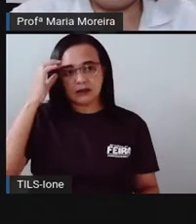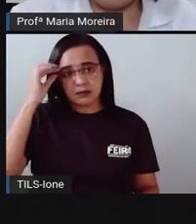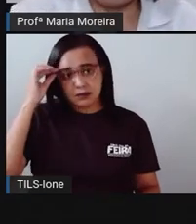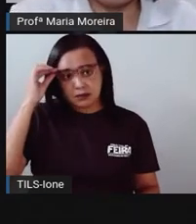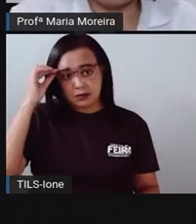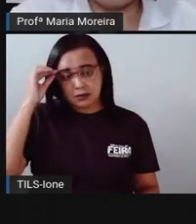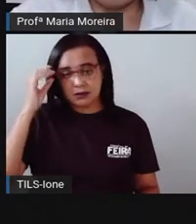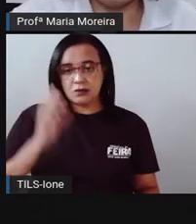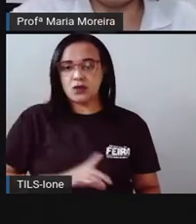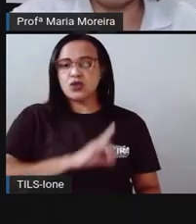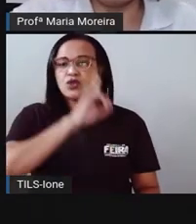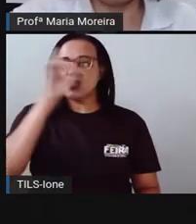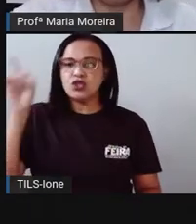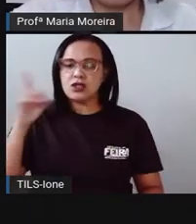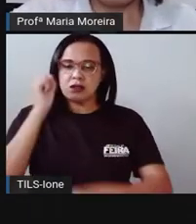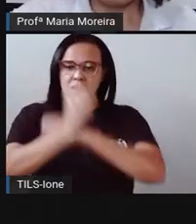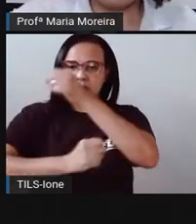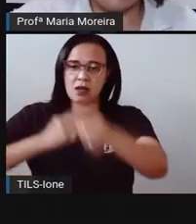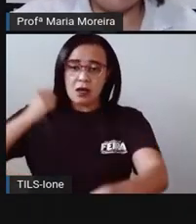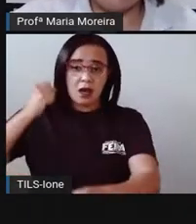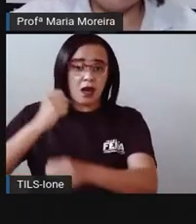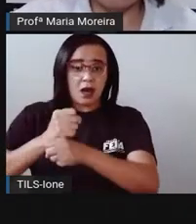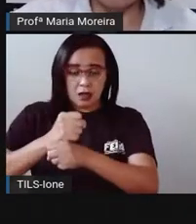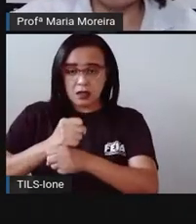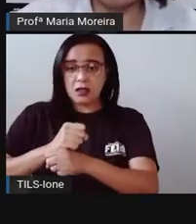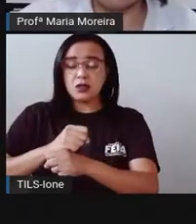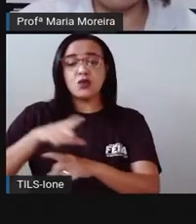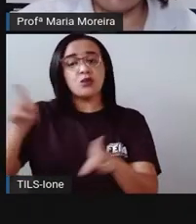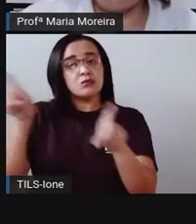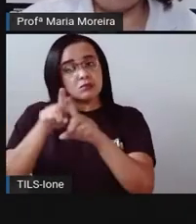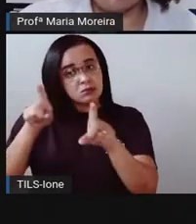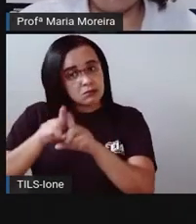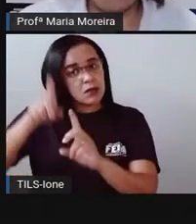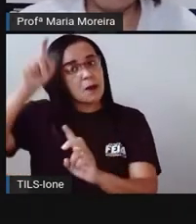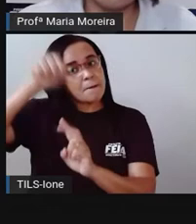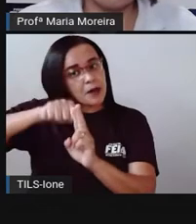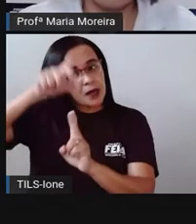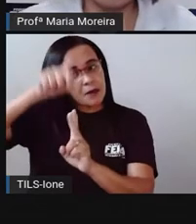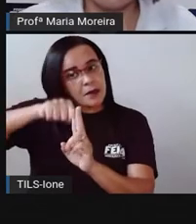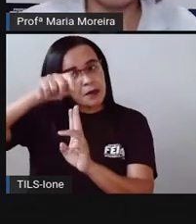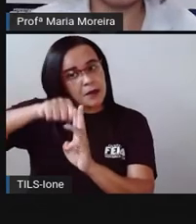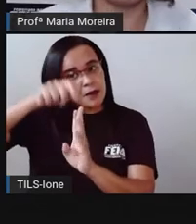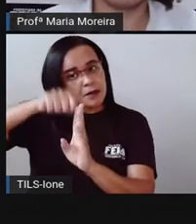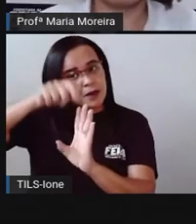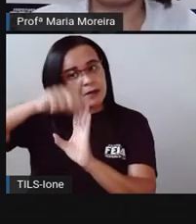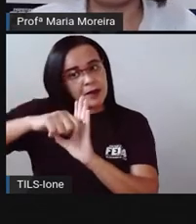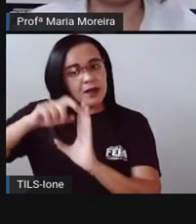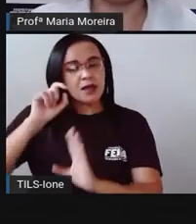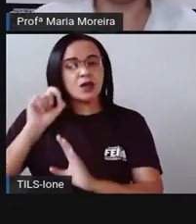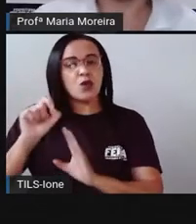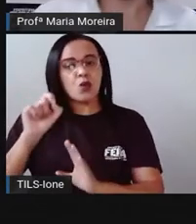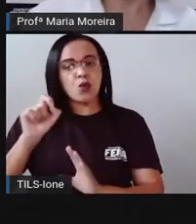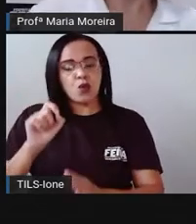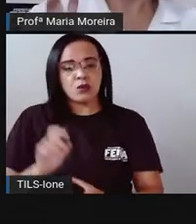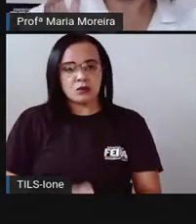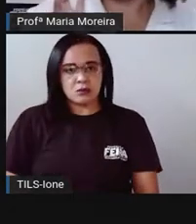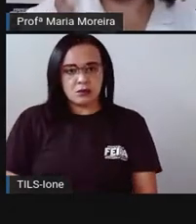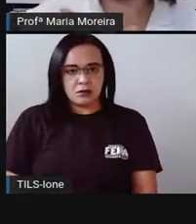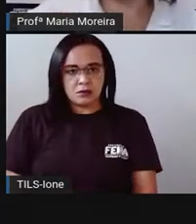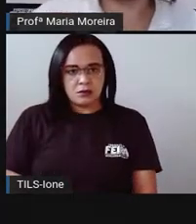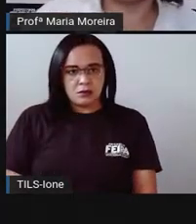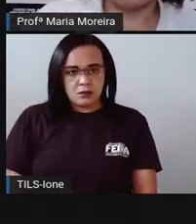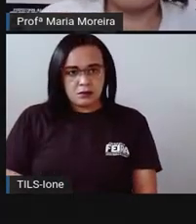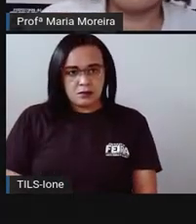Os dias, os anos e os meses. Então, dentro do calendário, a Prata era confusa, achou que o slide estava até repetido, mas não está, não. Está